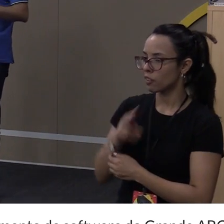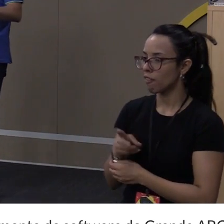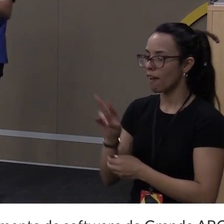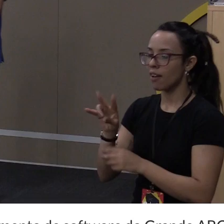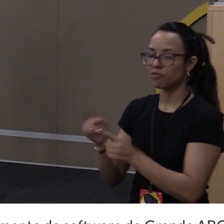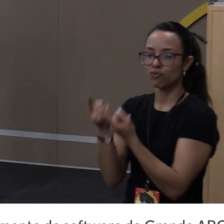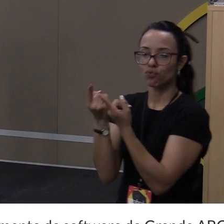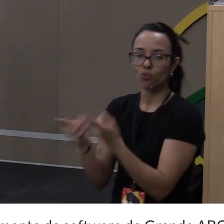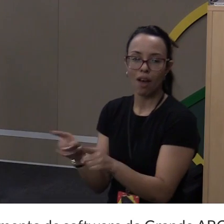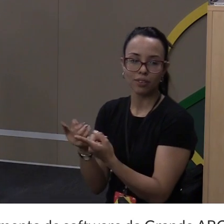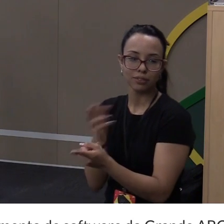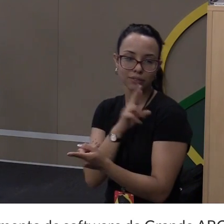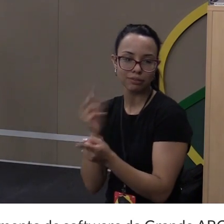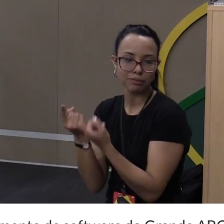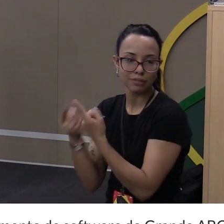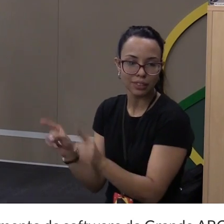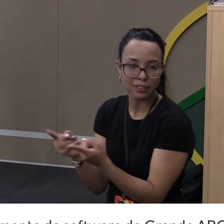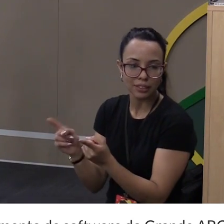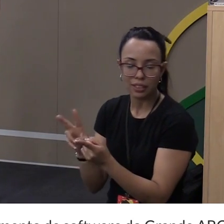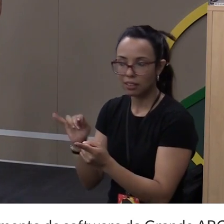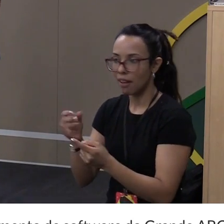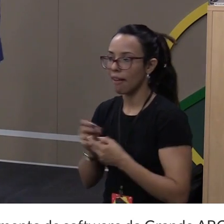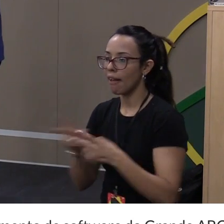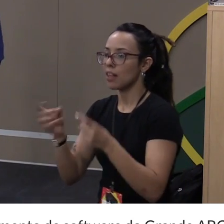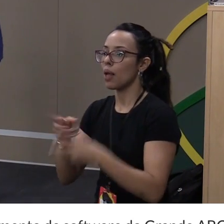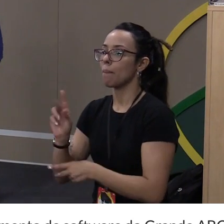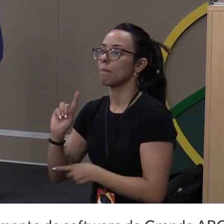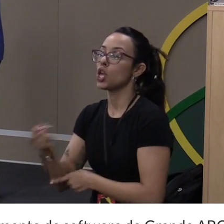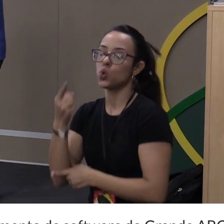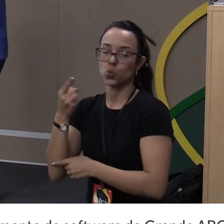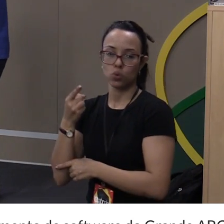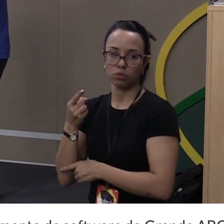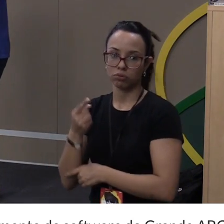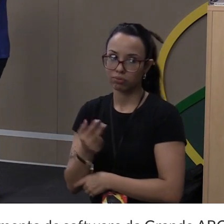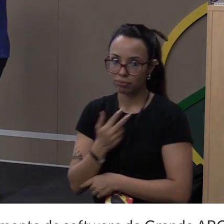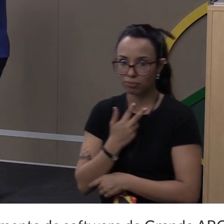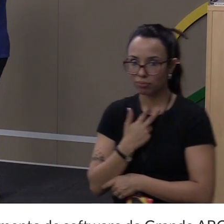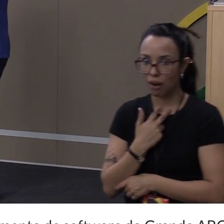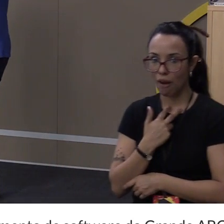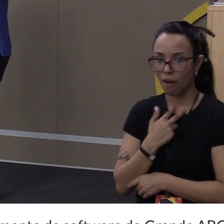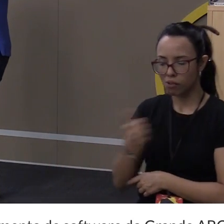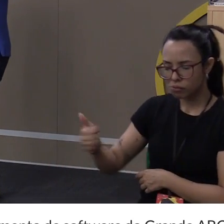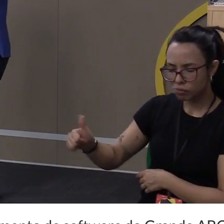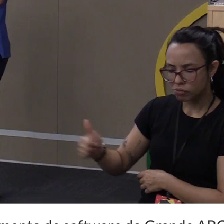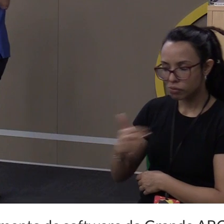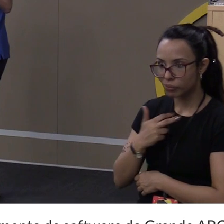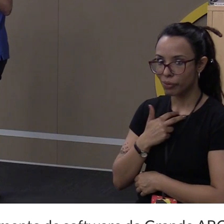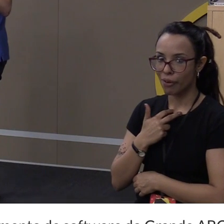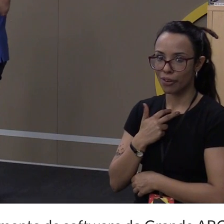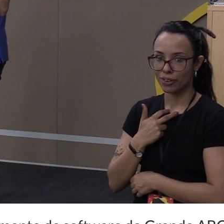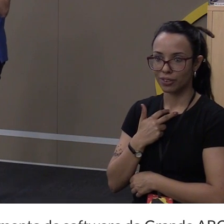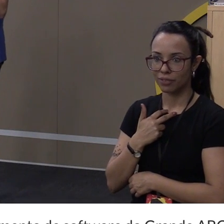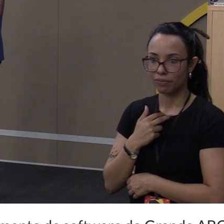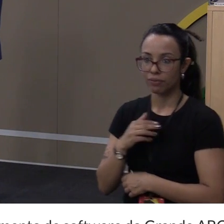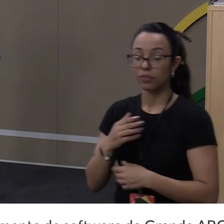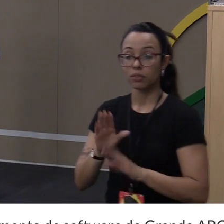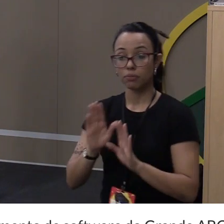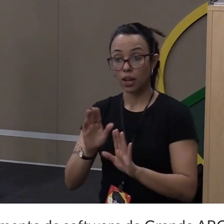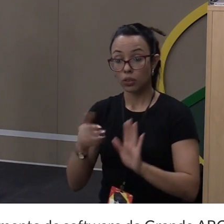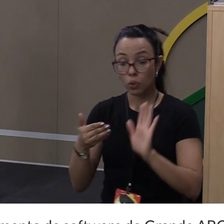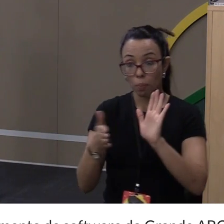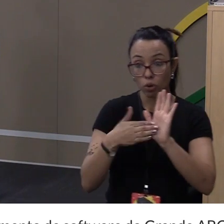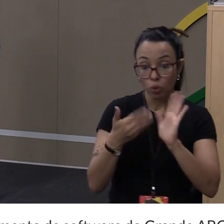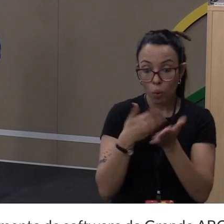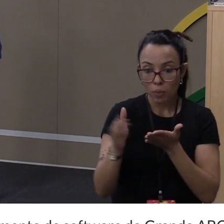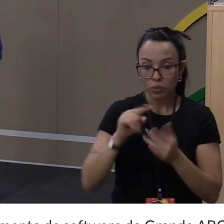pode gastar uns 30, 40, que é o preço para a refeição dele. Então, esse projeto surgiu disso. Mas agora ele tem outras coisas, e